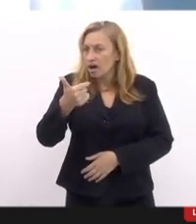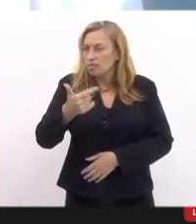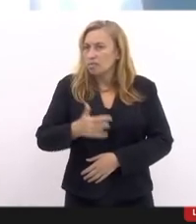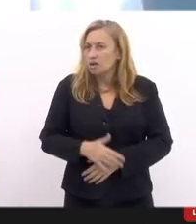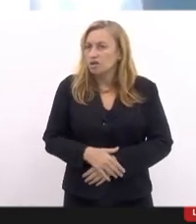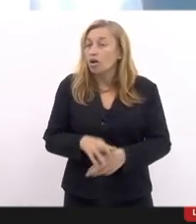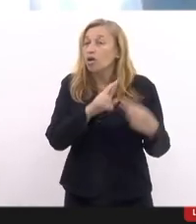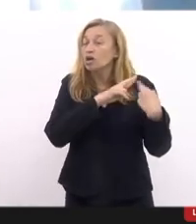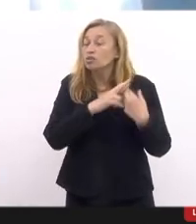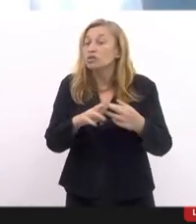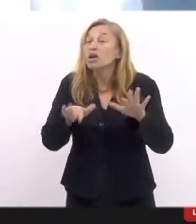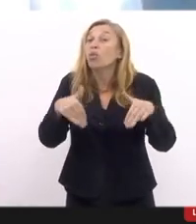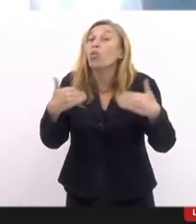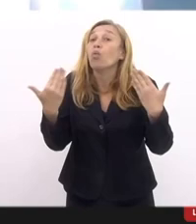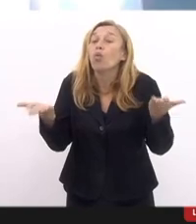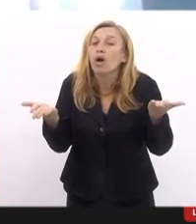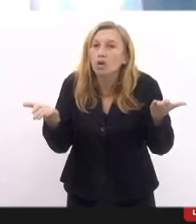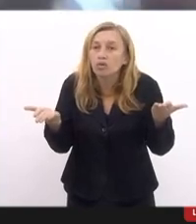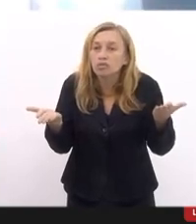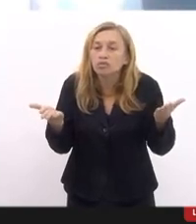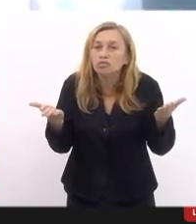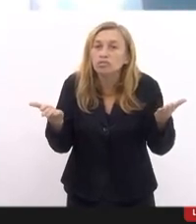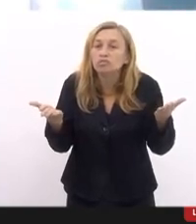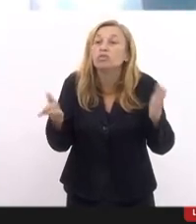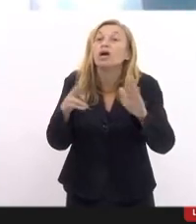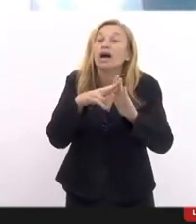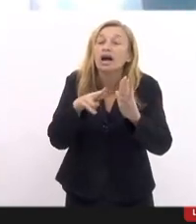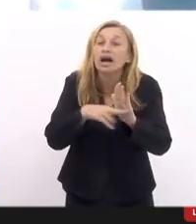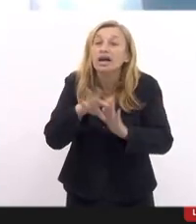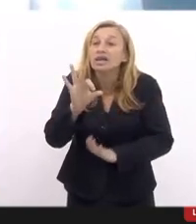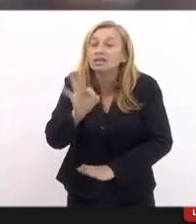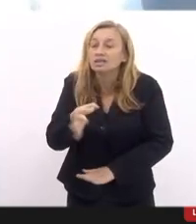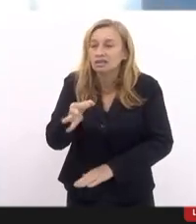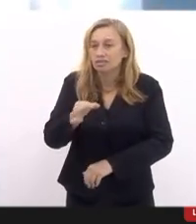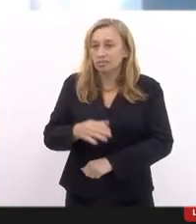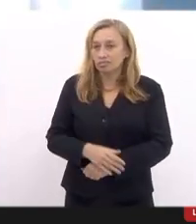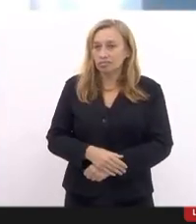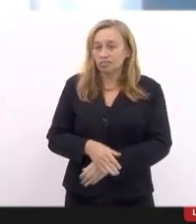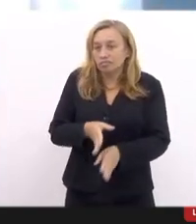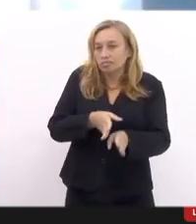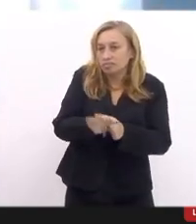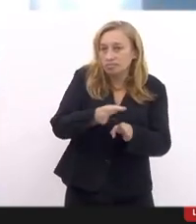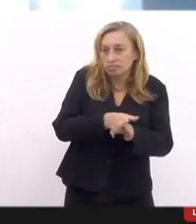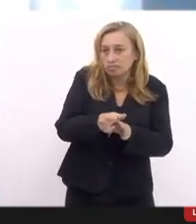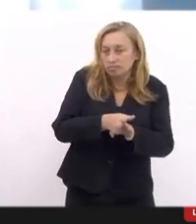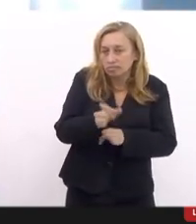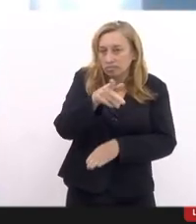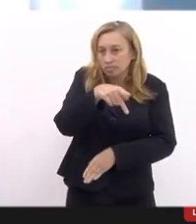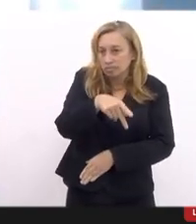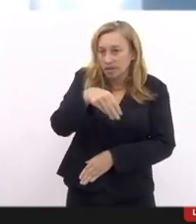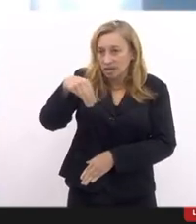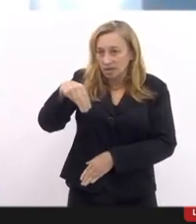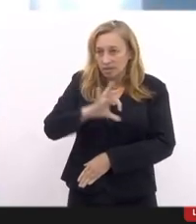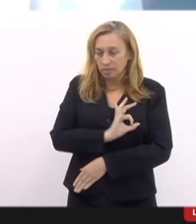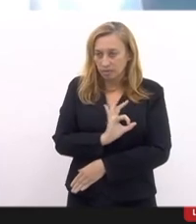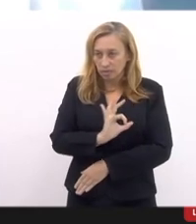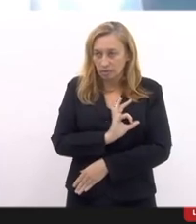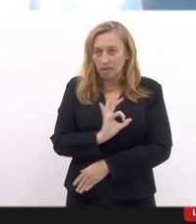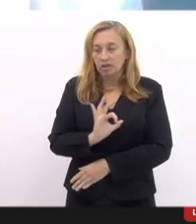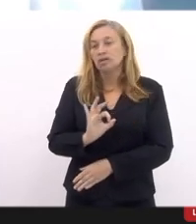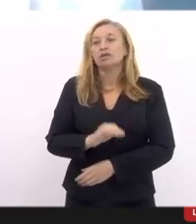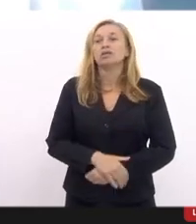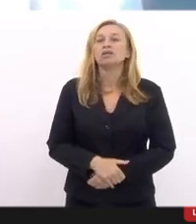Que responsabilidade? Qual é o procedimento padrão que a PM orienta os seus oficiais